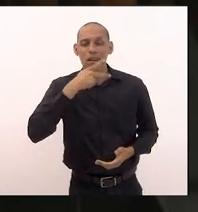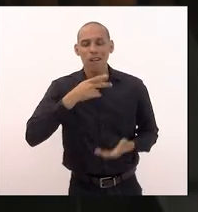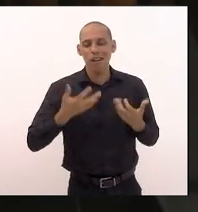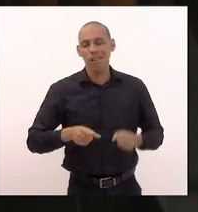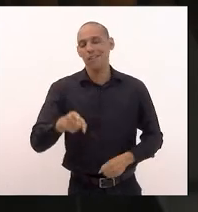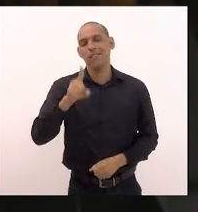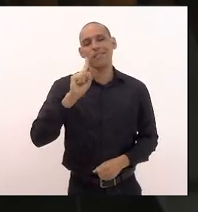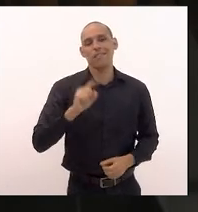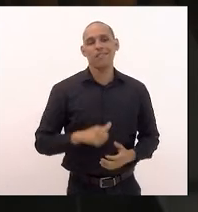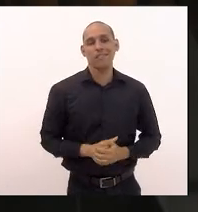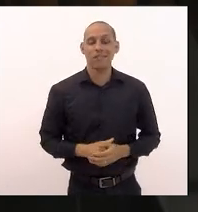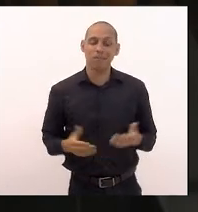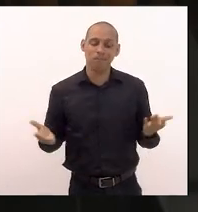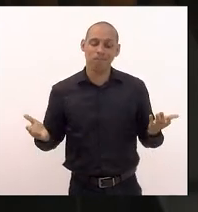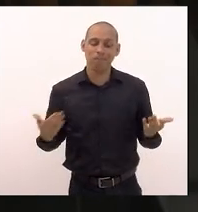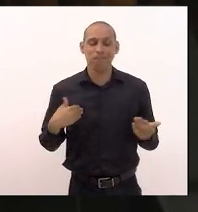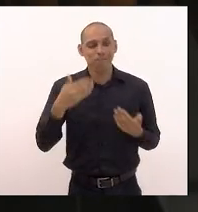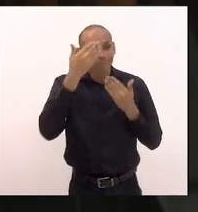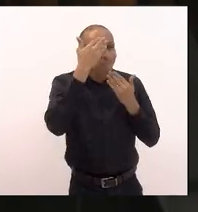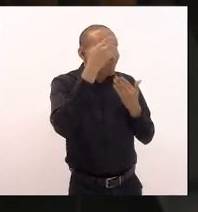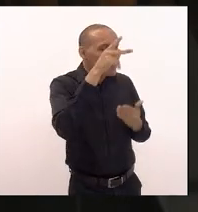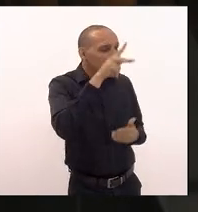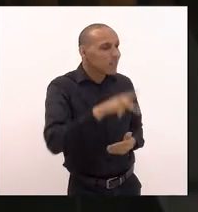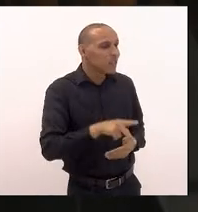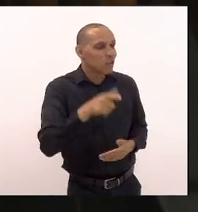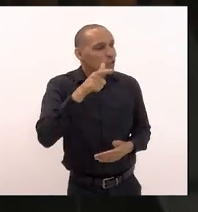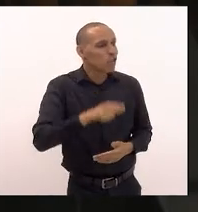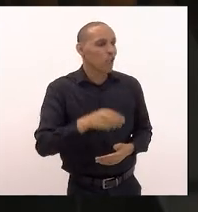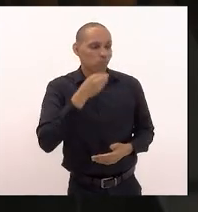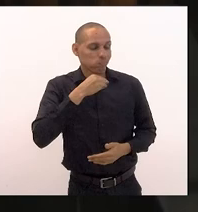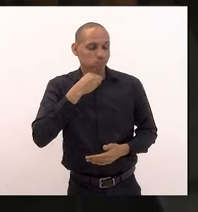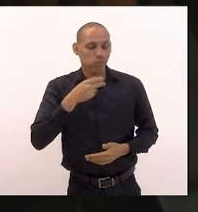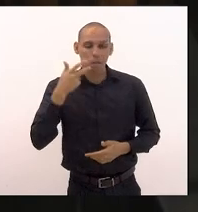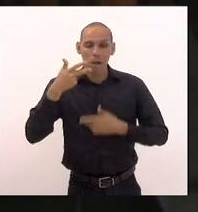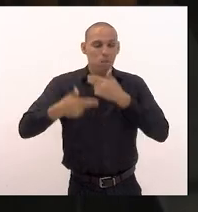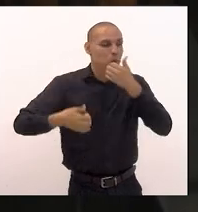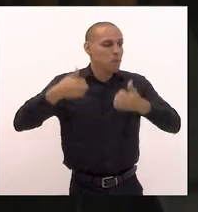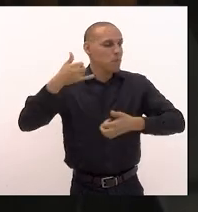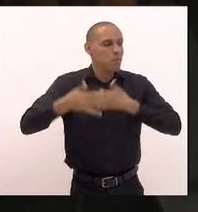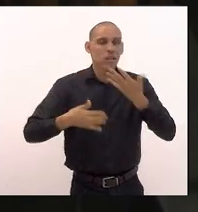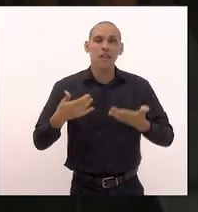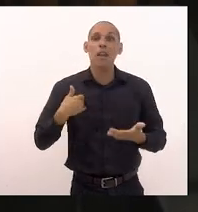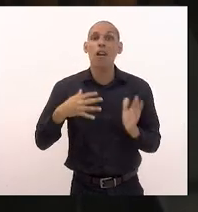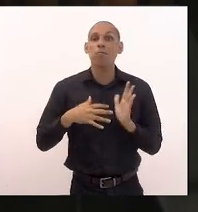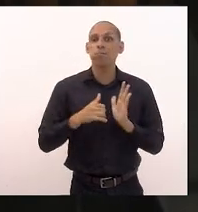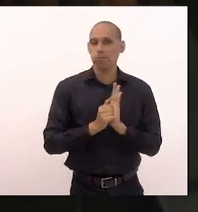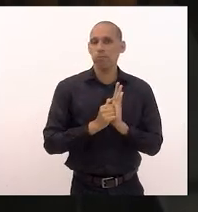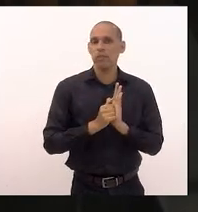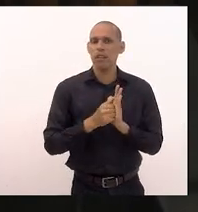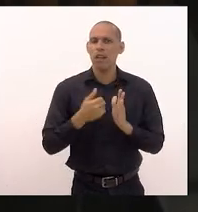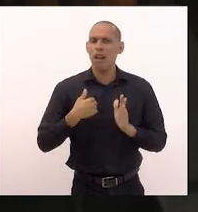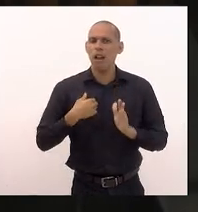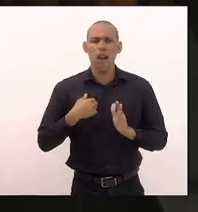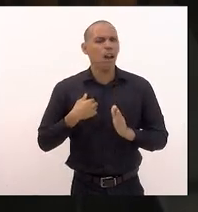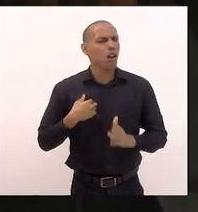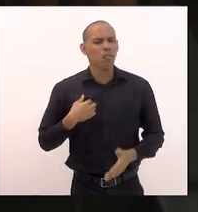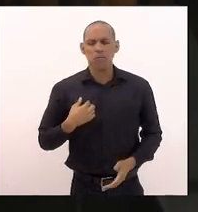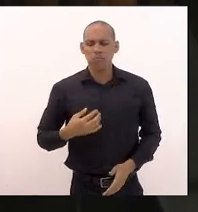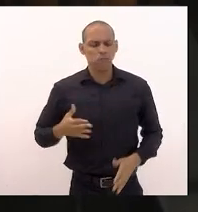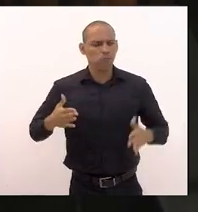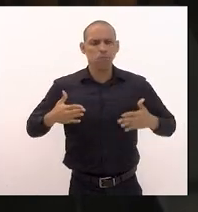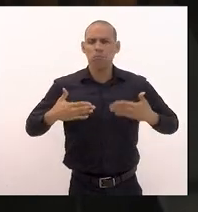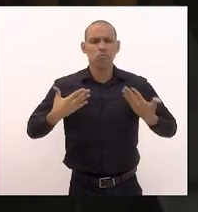então agradeço presidente mais uma vez as oportunidades das palavras registro aqui com muita indignação também